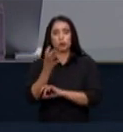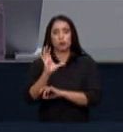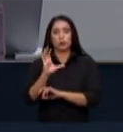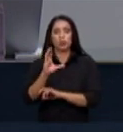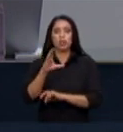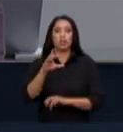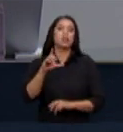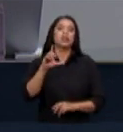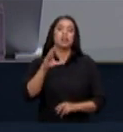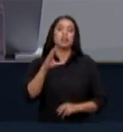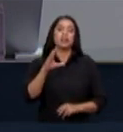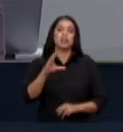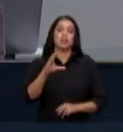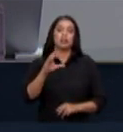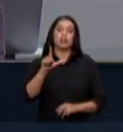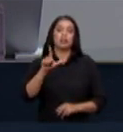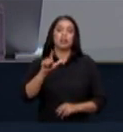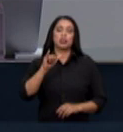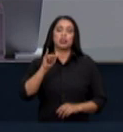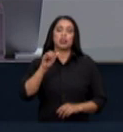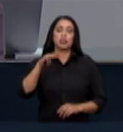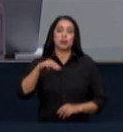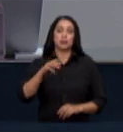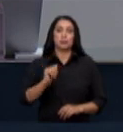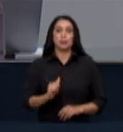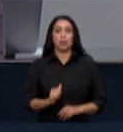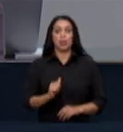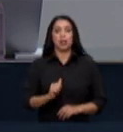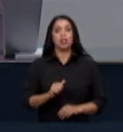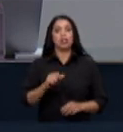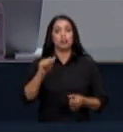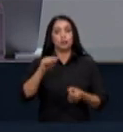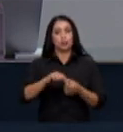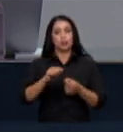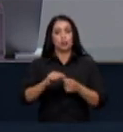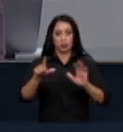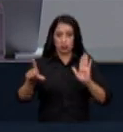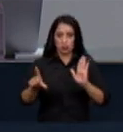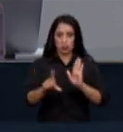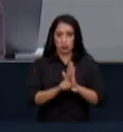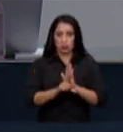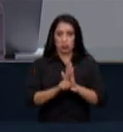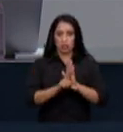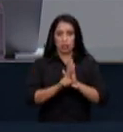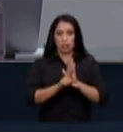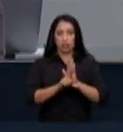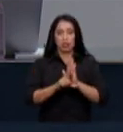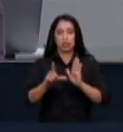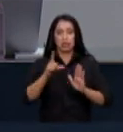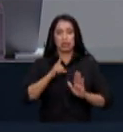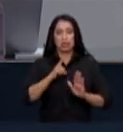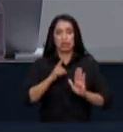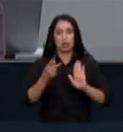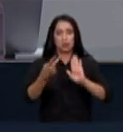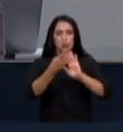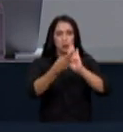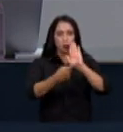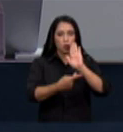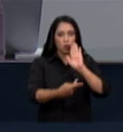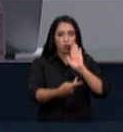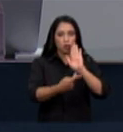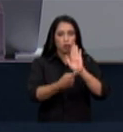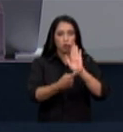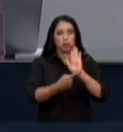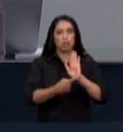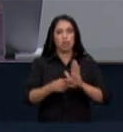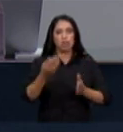o chamado fundo clima que foi criado por lei e que tem por propósito financiar projetos